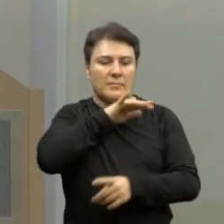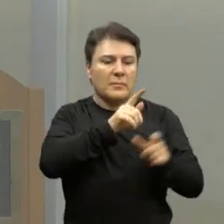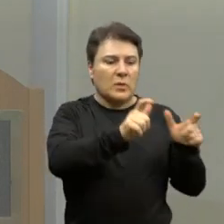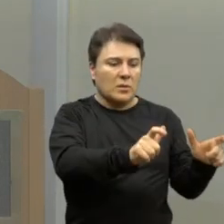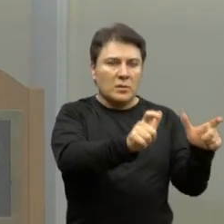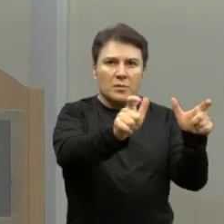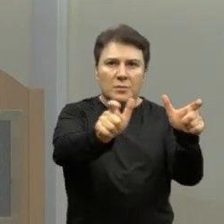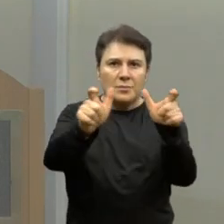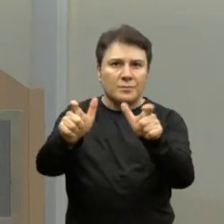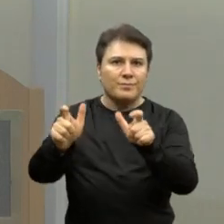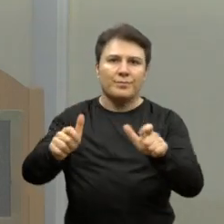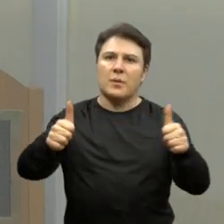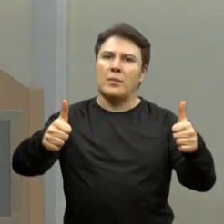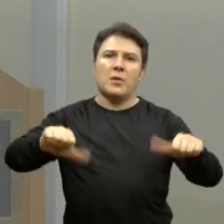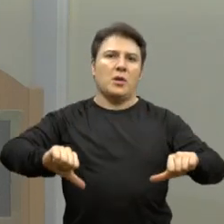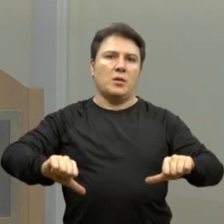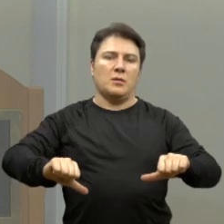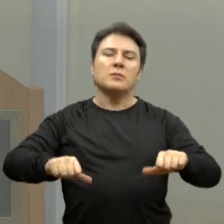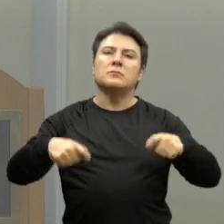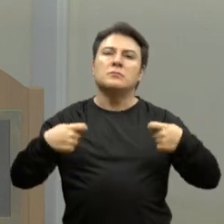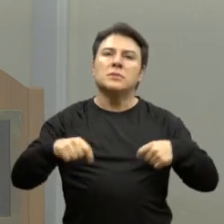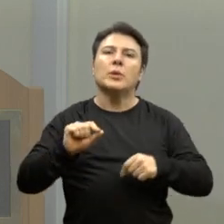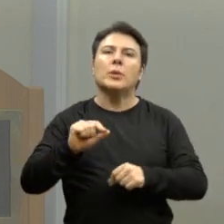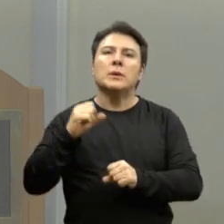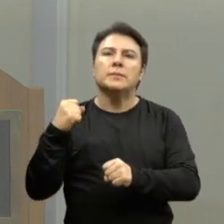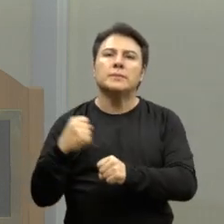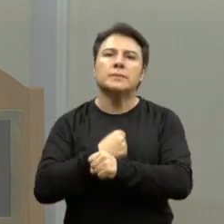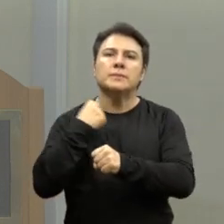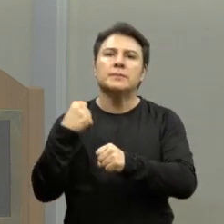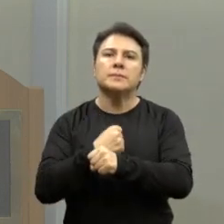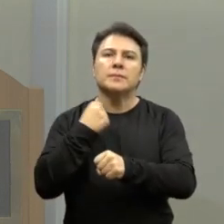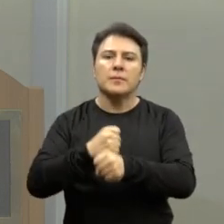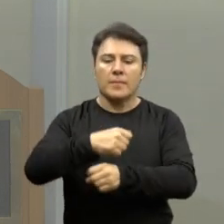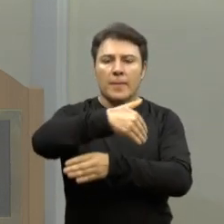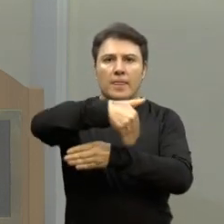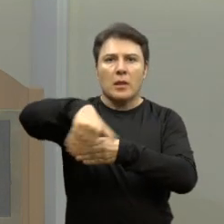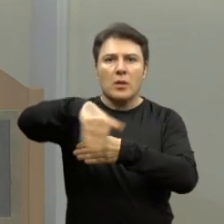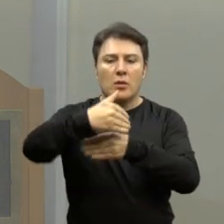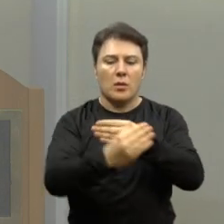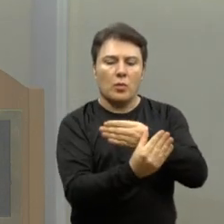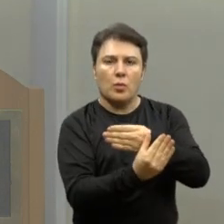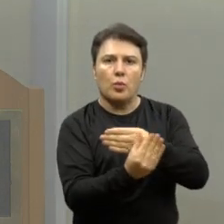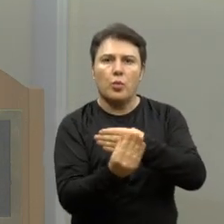locais, que tem que ser refeito, essas canaletas aí.